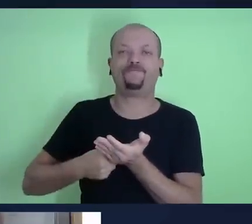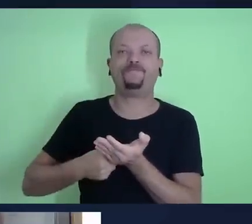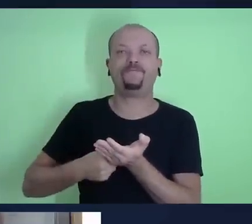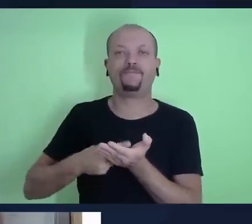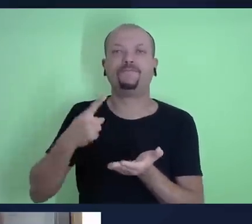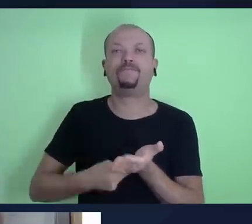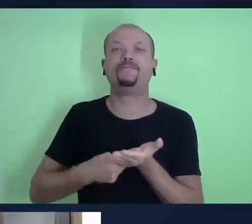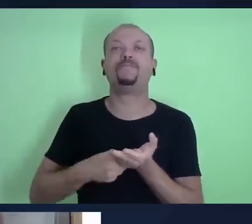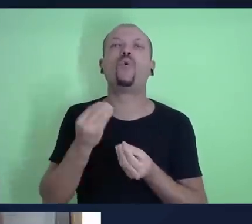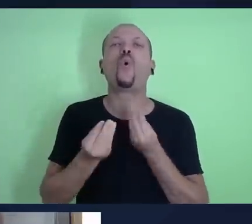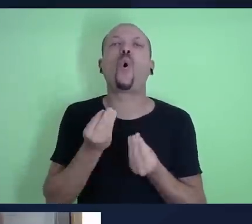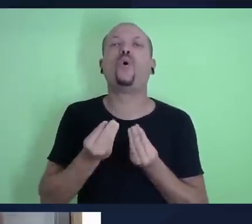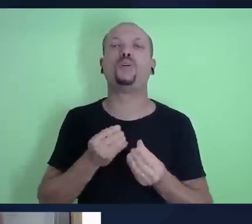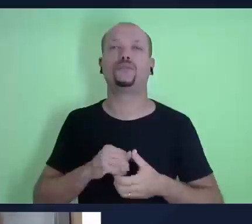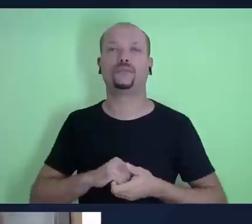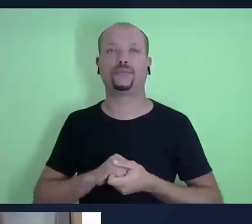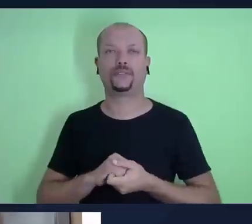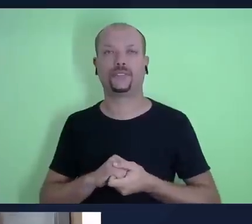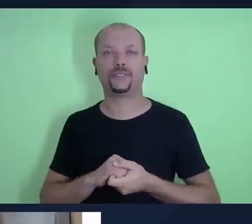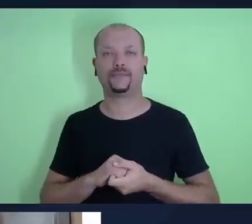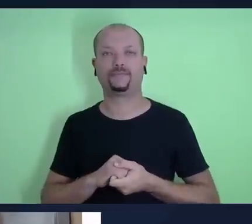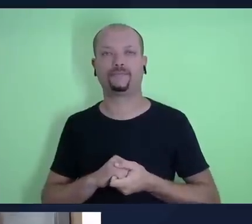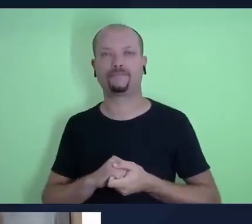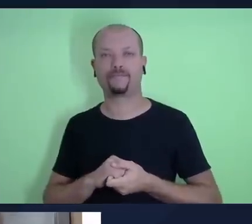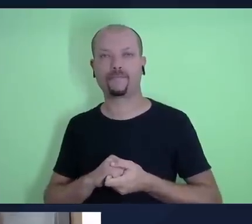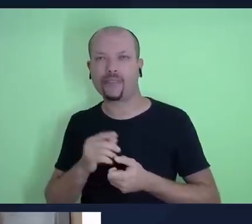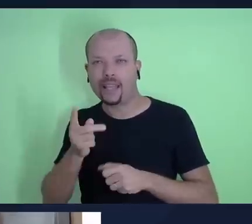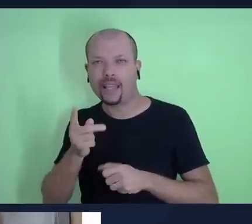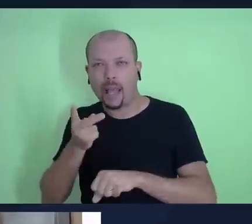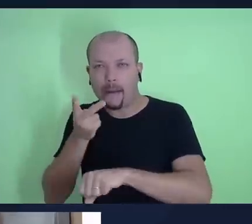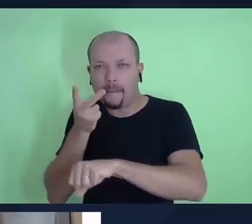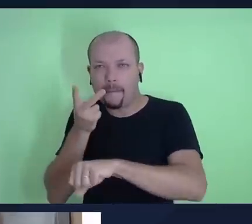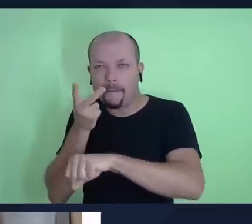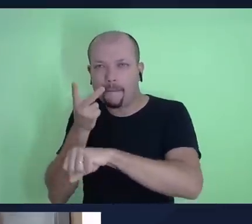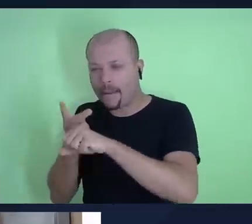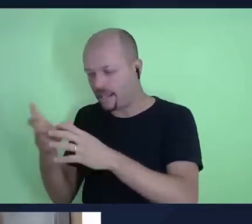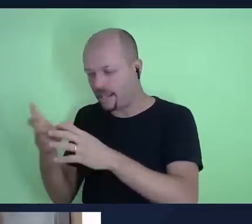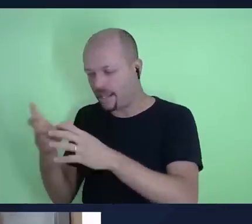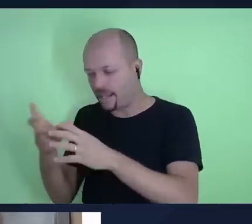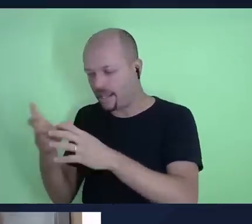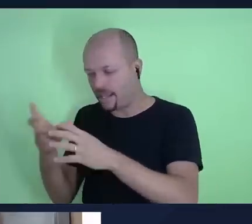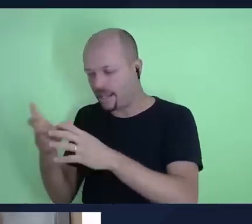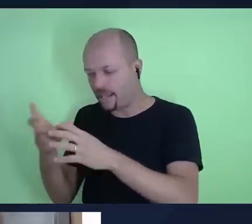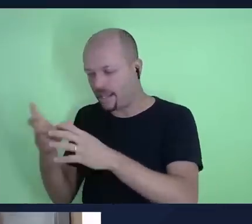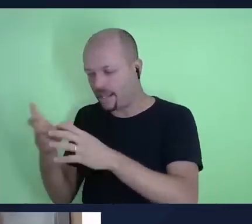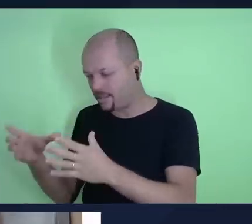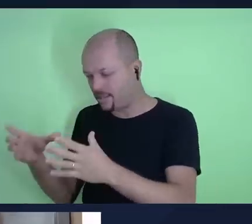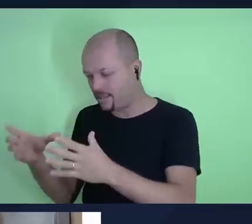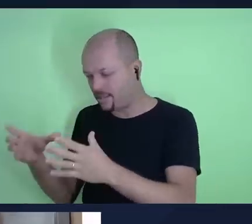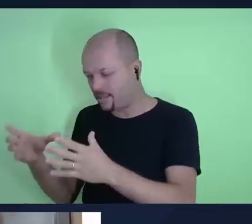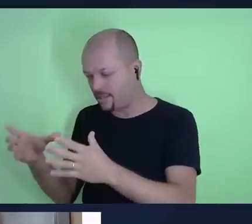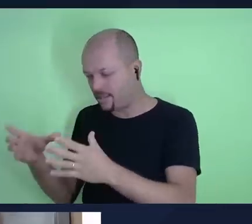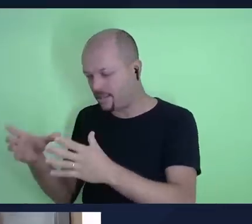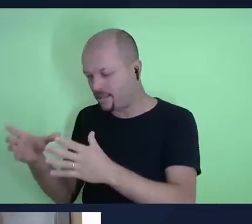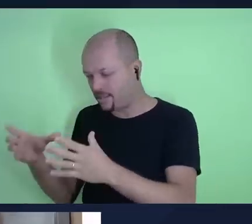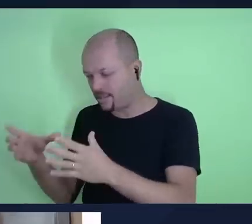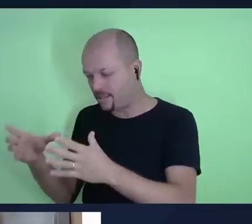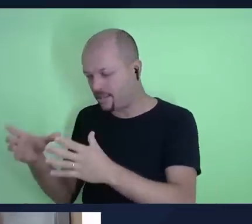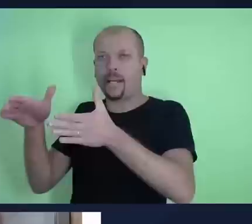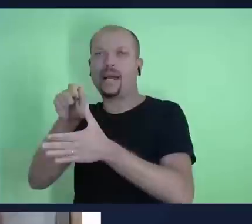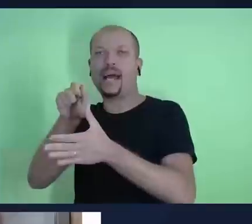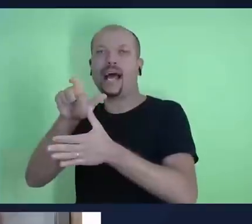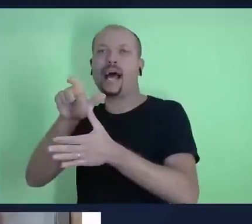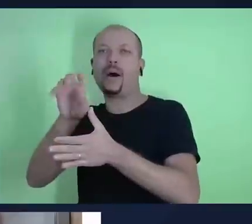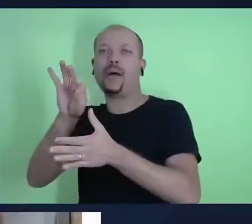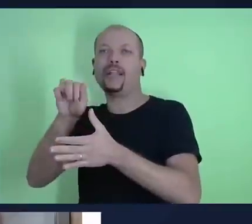coloca aquela pedra como um monumento de que ali era um local em que a terra